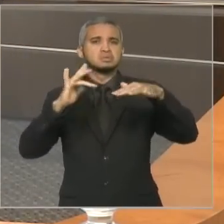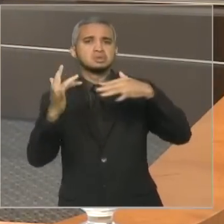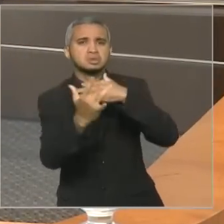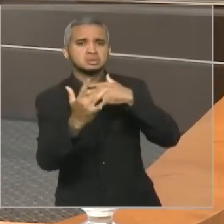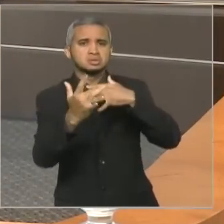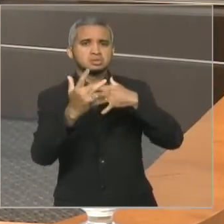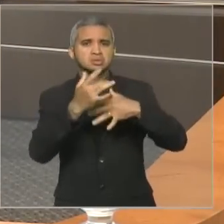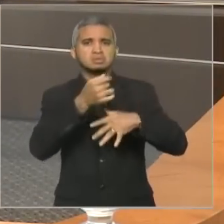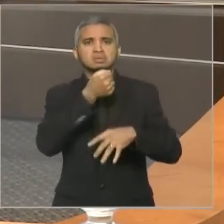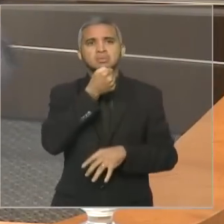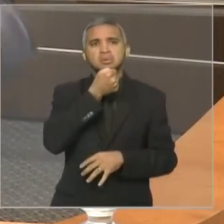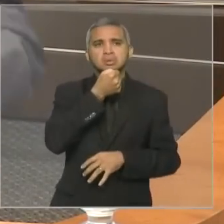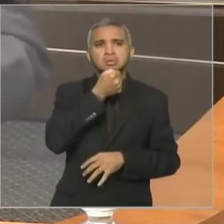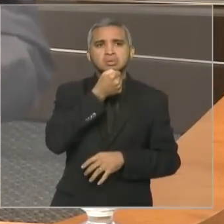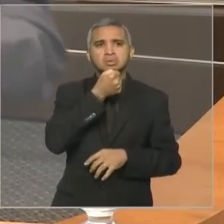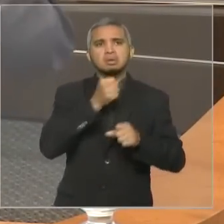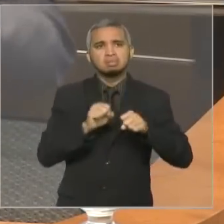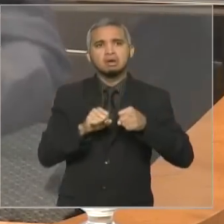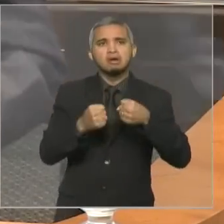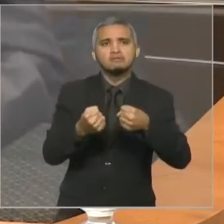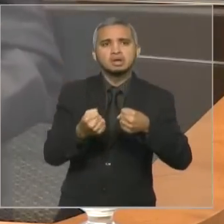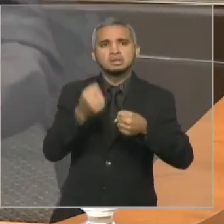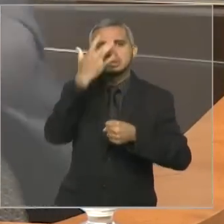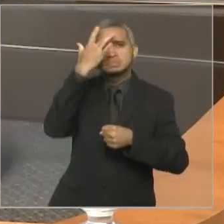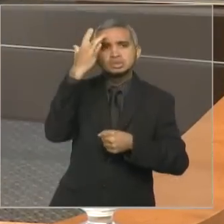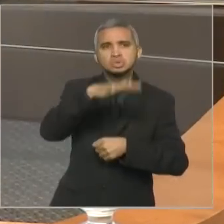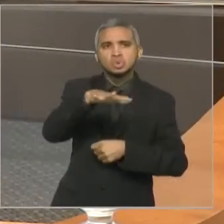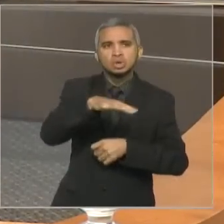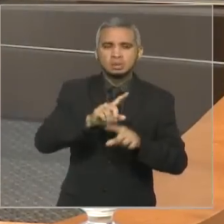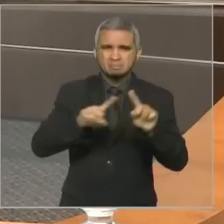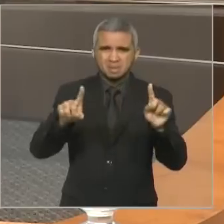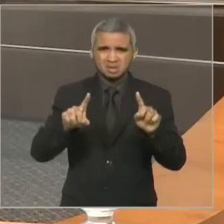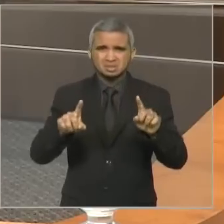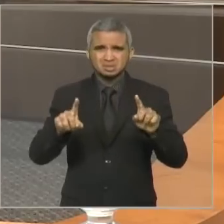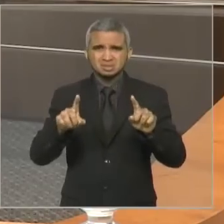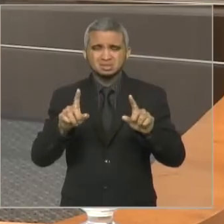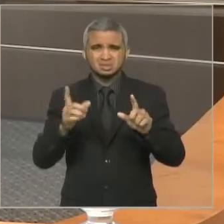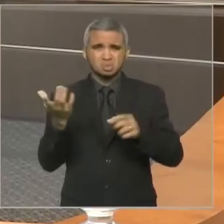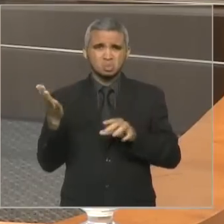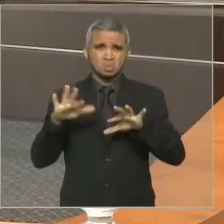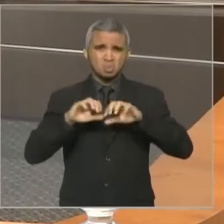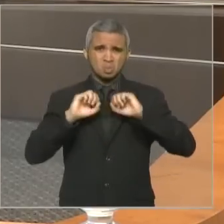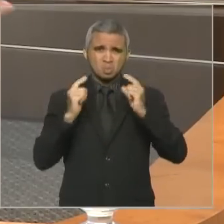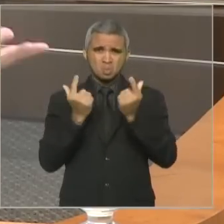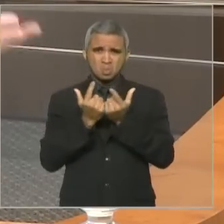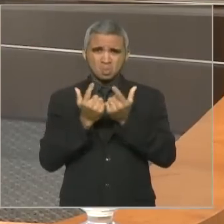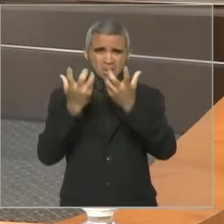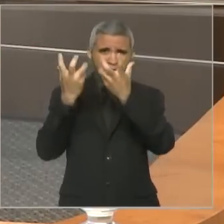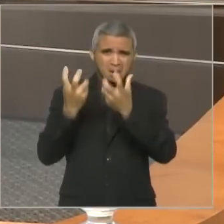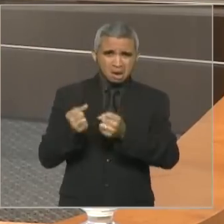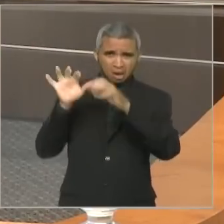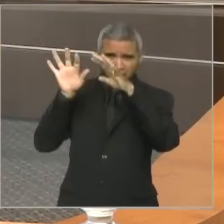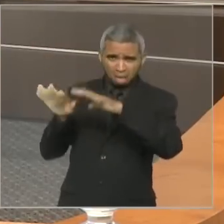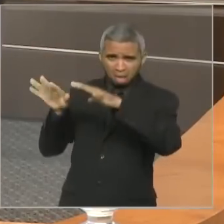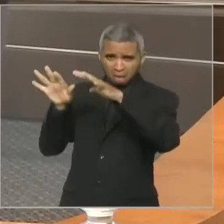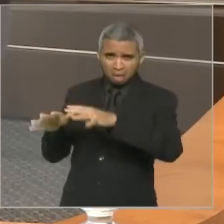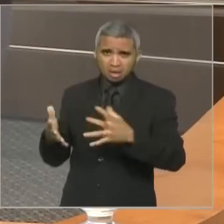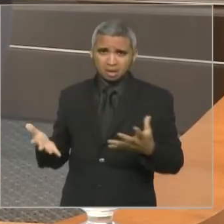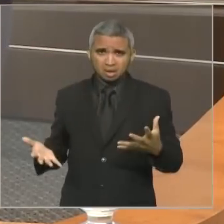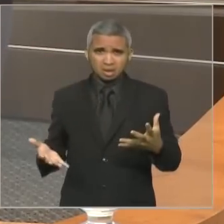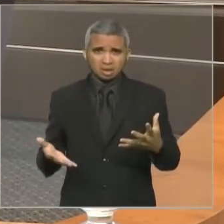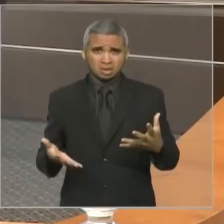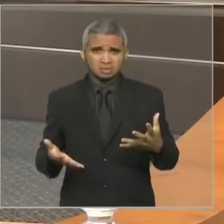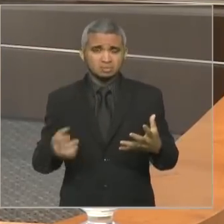da vida, ou o discurso é um discurso de verdade com a interação do povo em relação a isso? É isso que nós temos que repensar esse novo